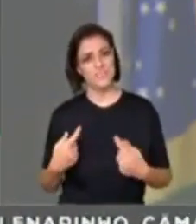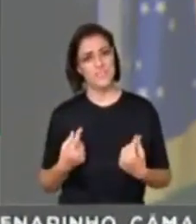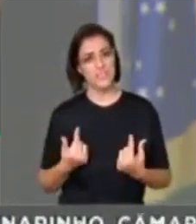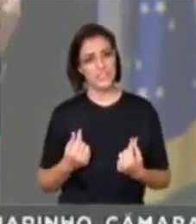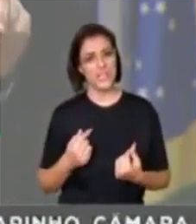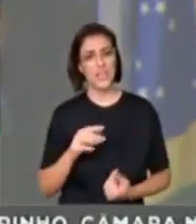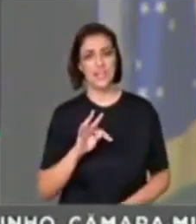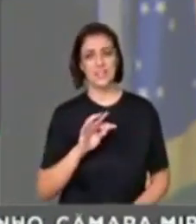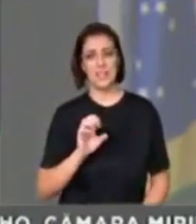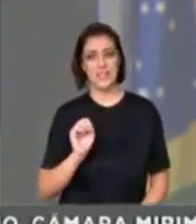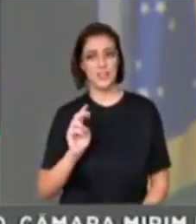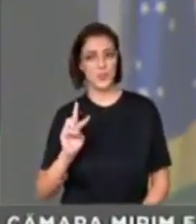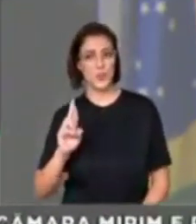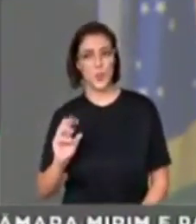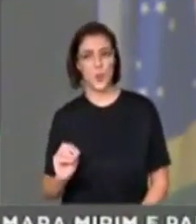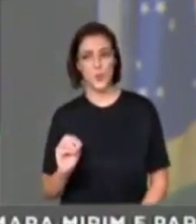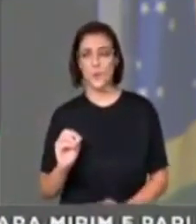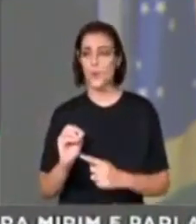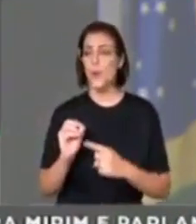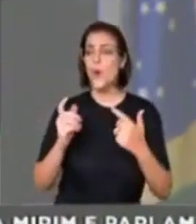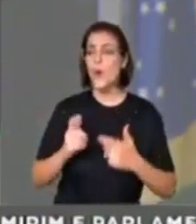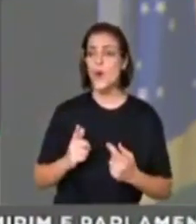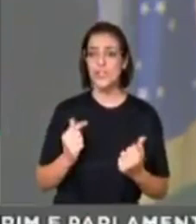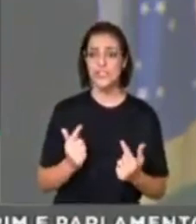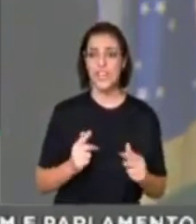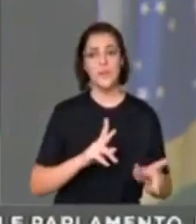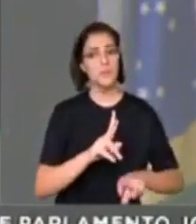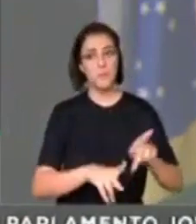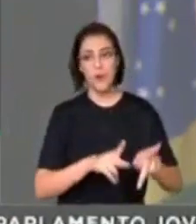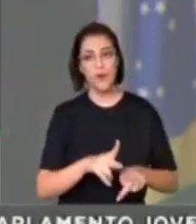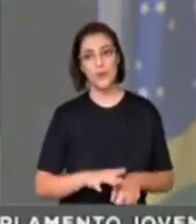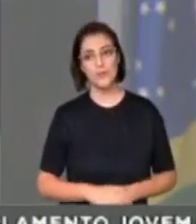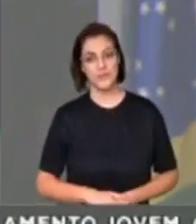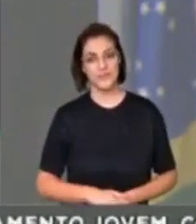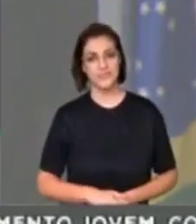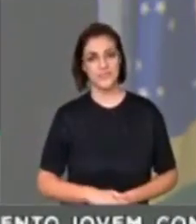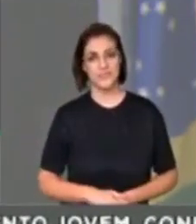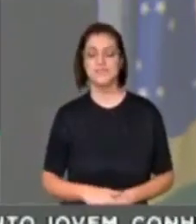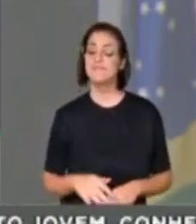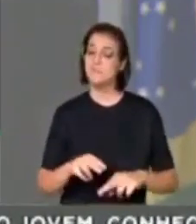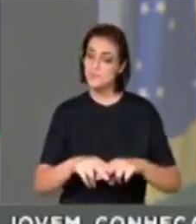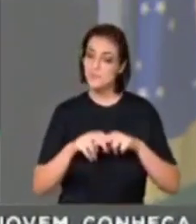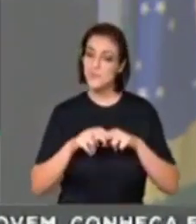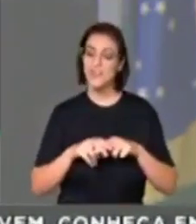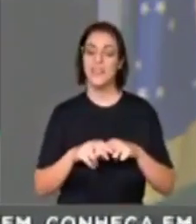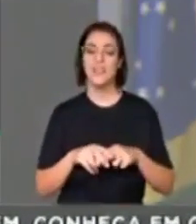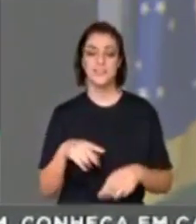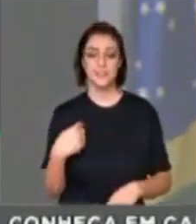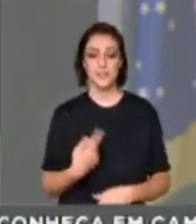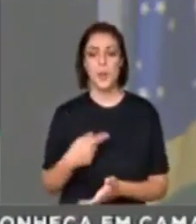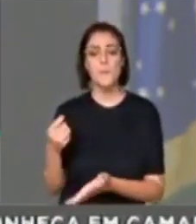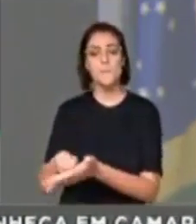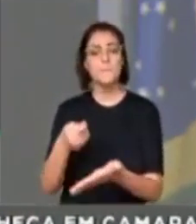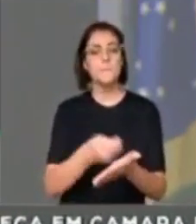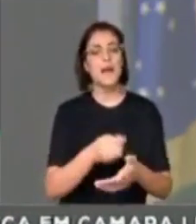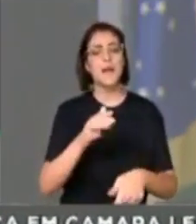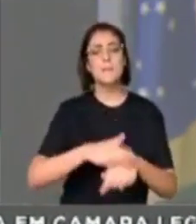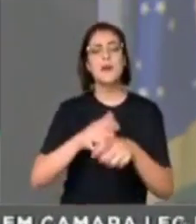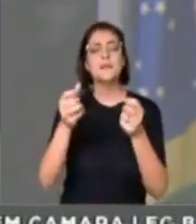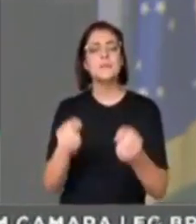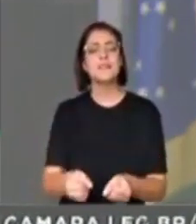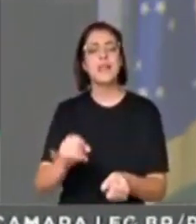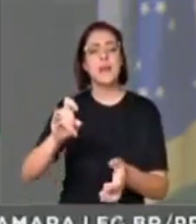financiado pelo dinheiro do pagador de impostos. O nosso sistema tributário pesa mais o tributo no consumo. Quem paga mais